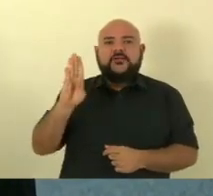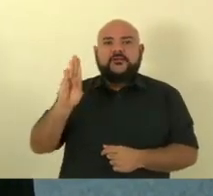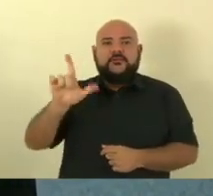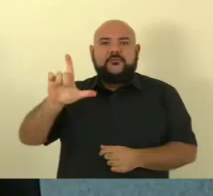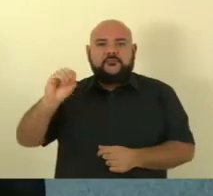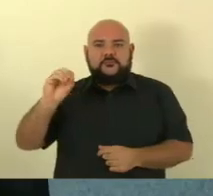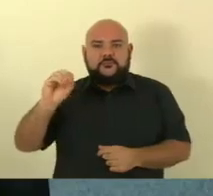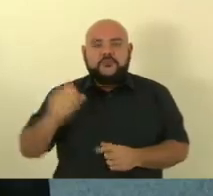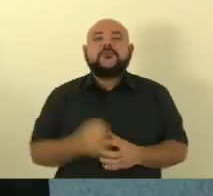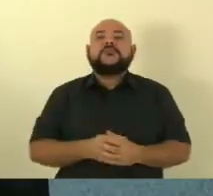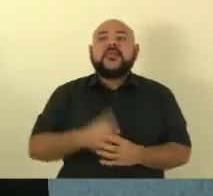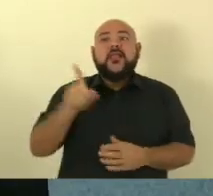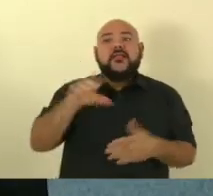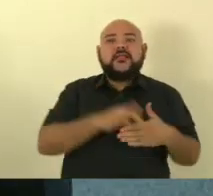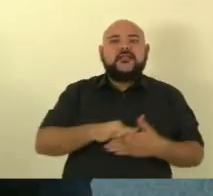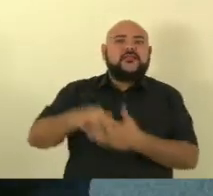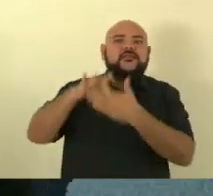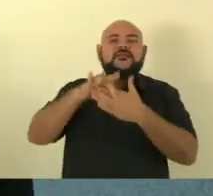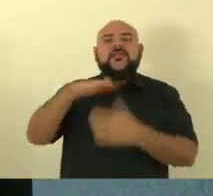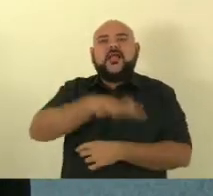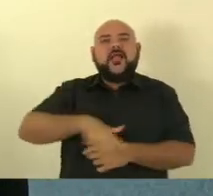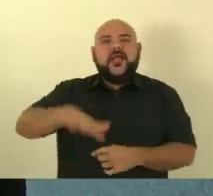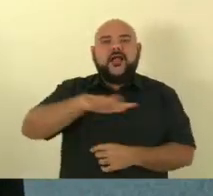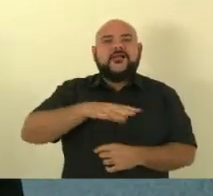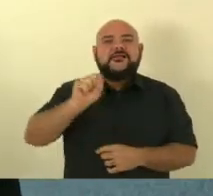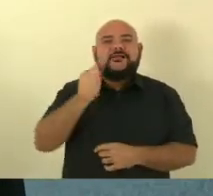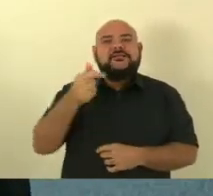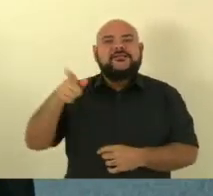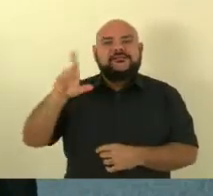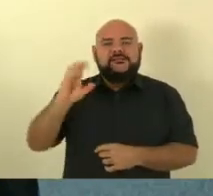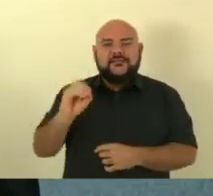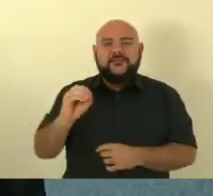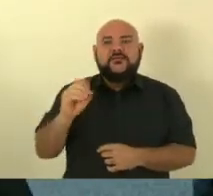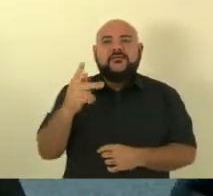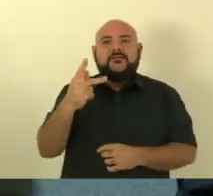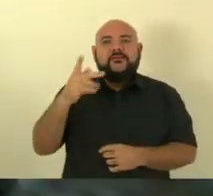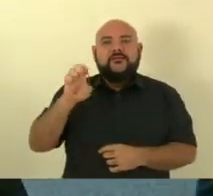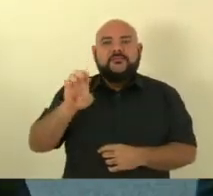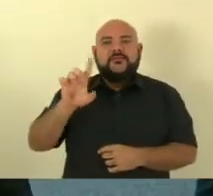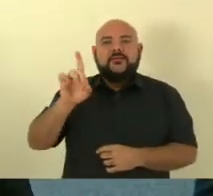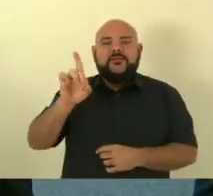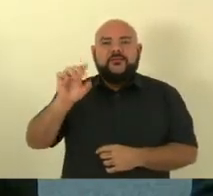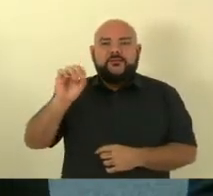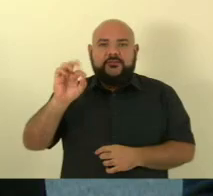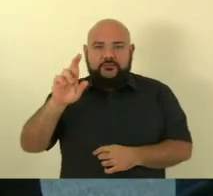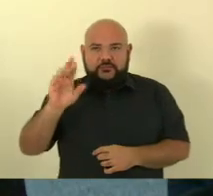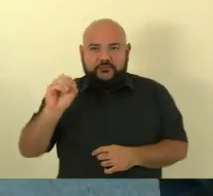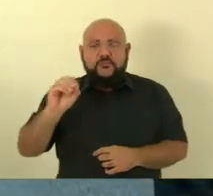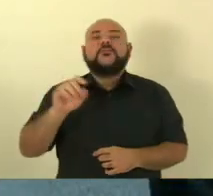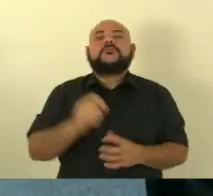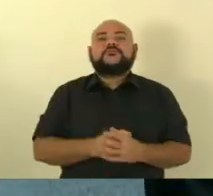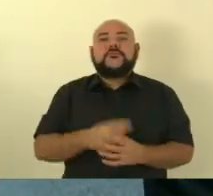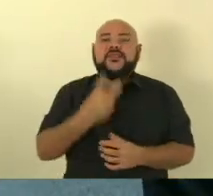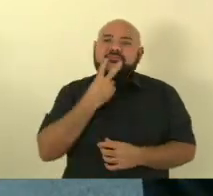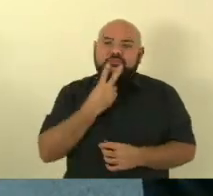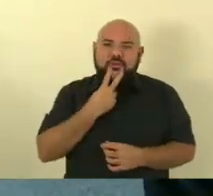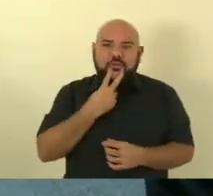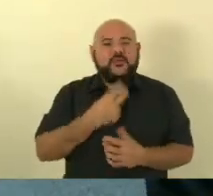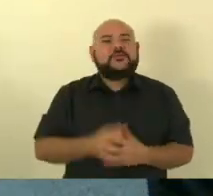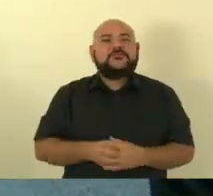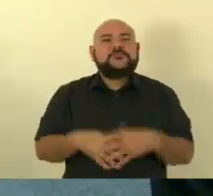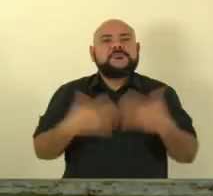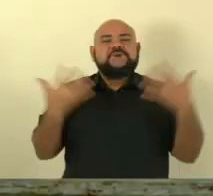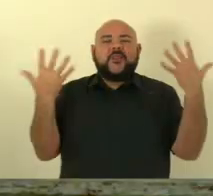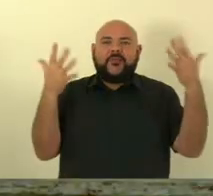Grande São Pedro, em Vitória. Também pastor, também evangélico. Pablo, um grande abraço a você, meu amigo. Muito obrigado, deputado